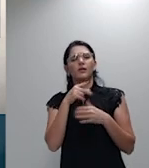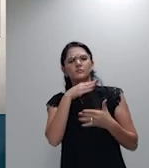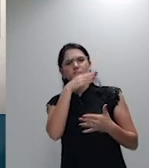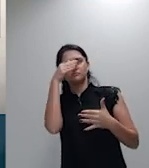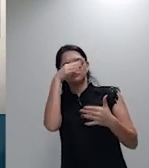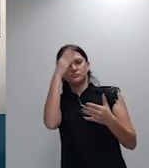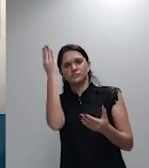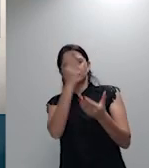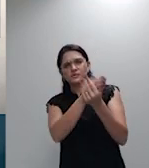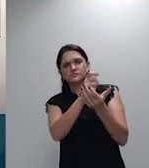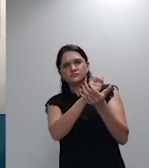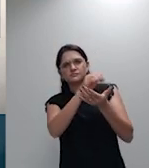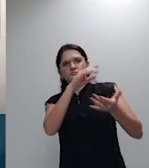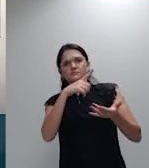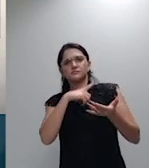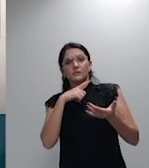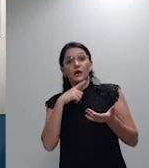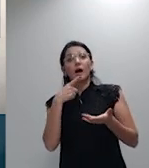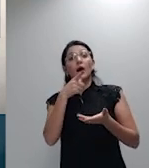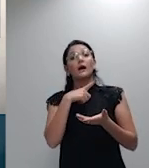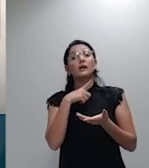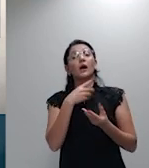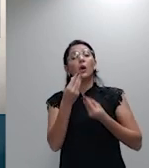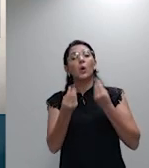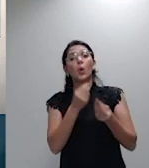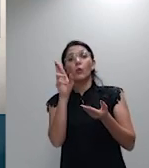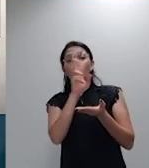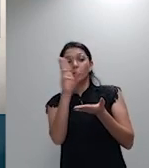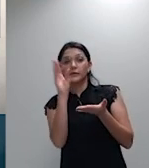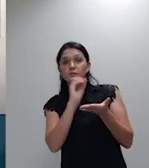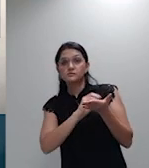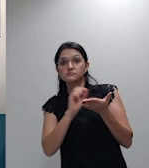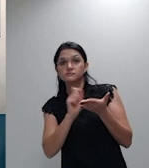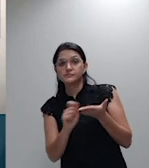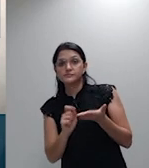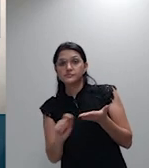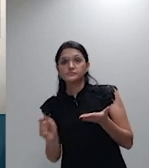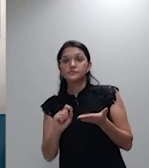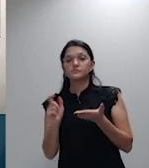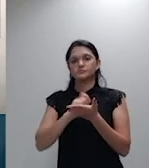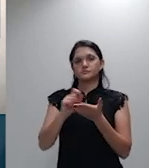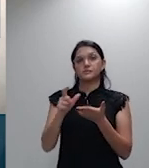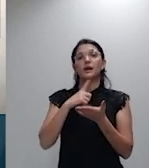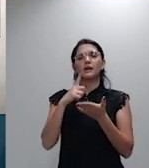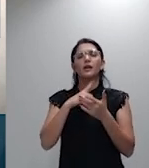operação de crédito, é o de que o artigo 429 do inciso 2 do CPC